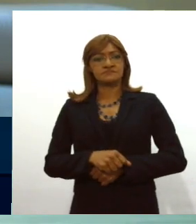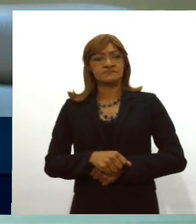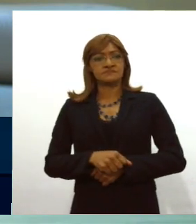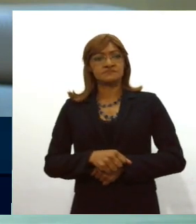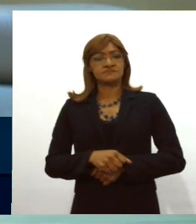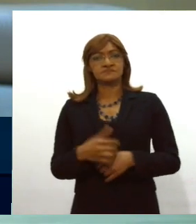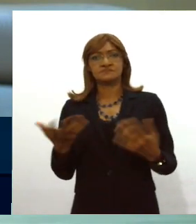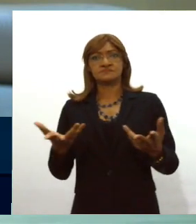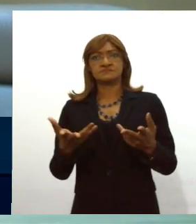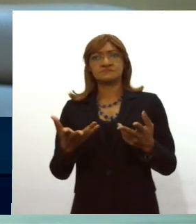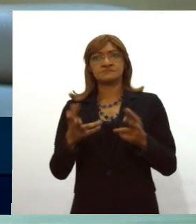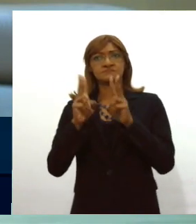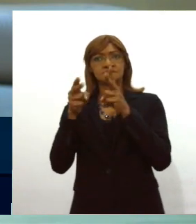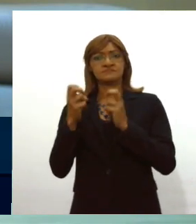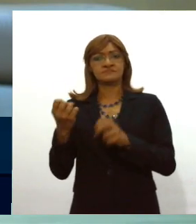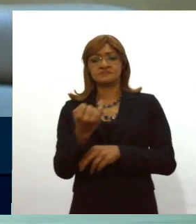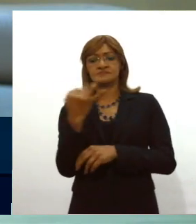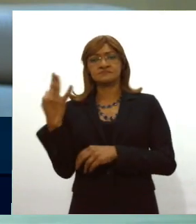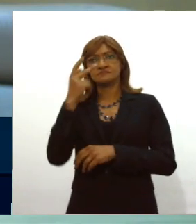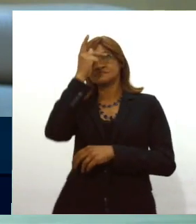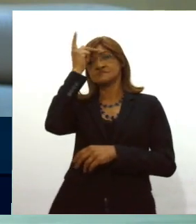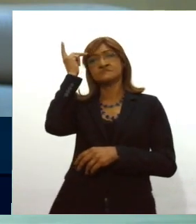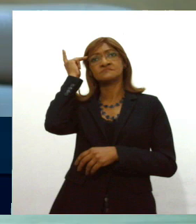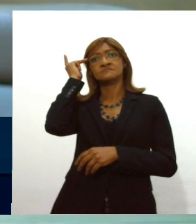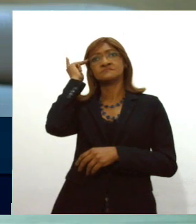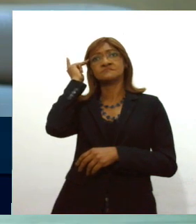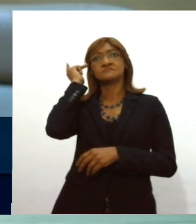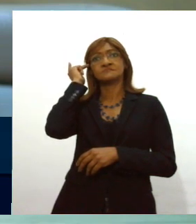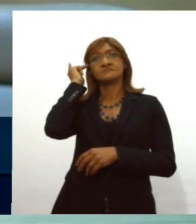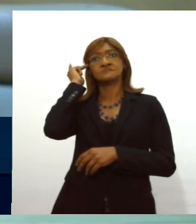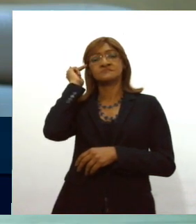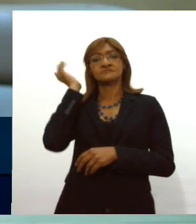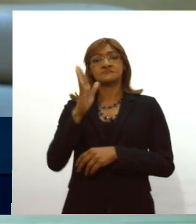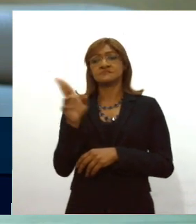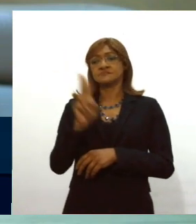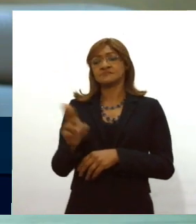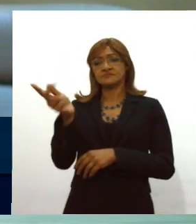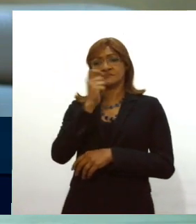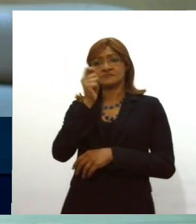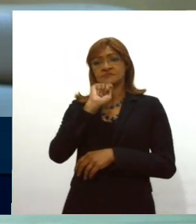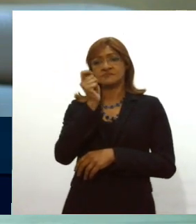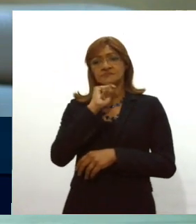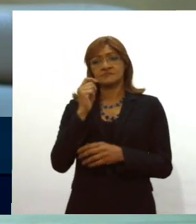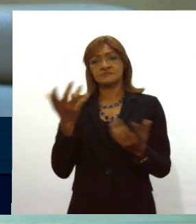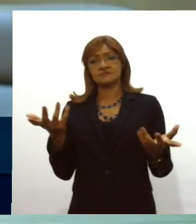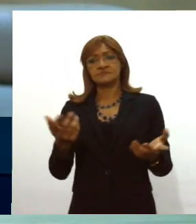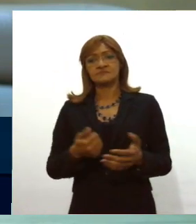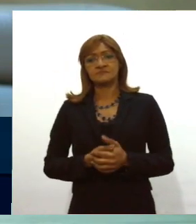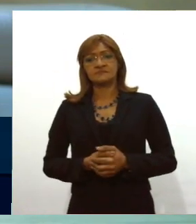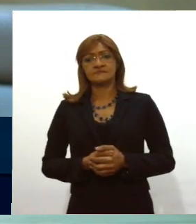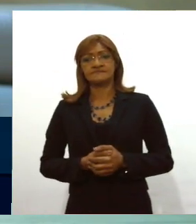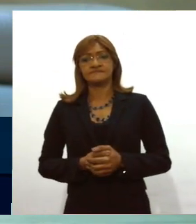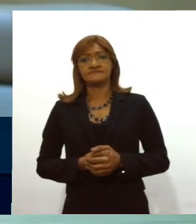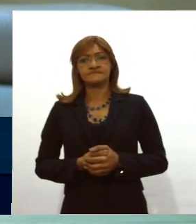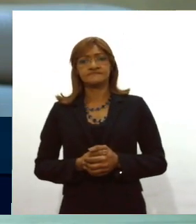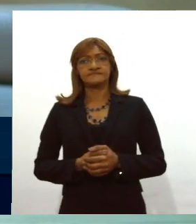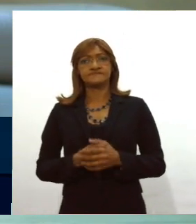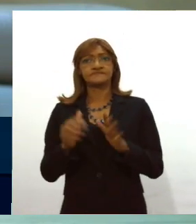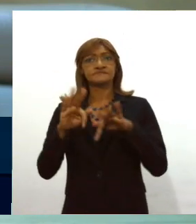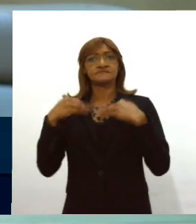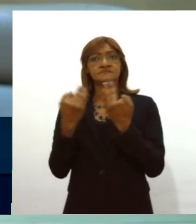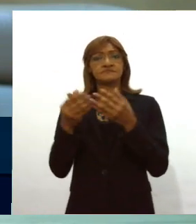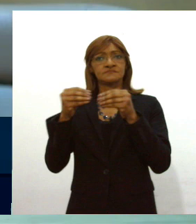ver a quantidade de pessoas que estão nos presídios com envolvimento das drogas, a quantidade de famílias